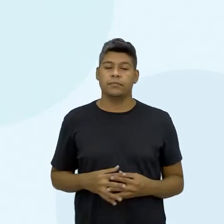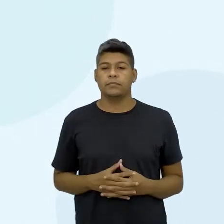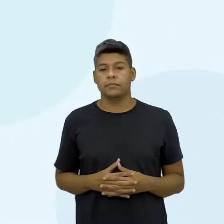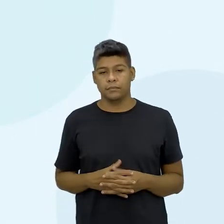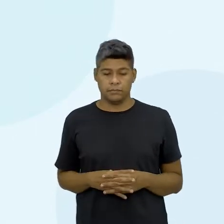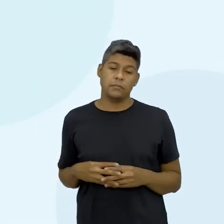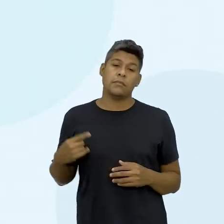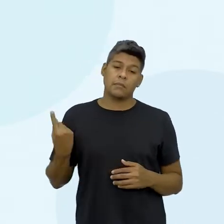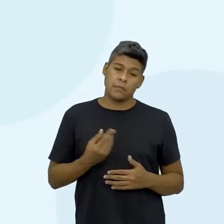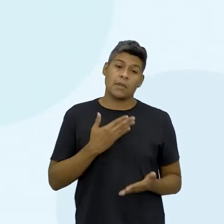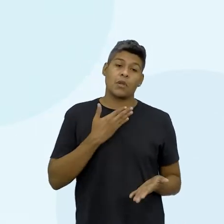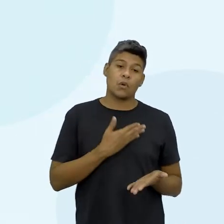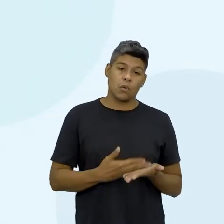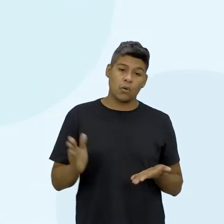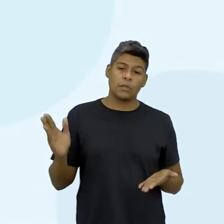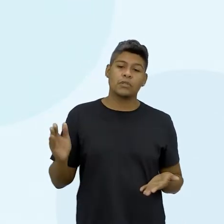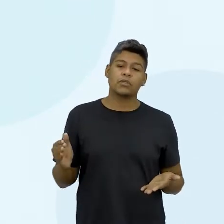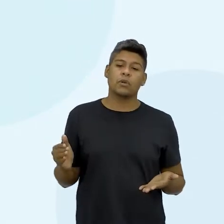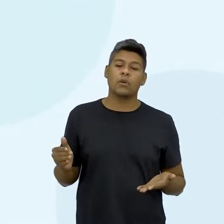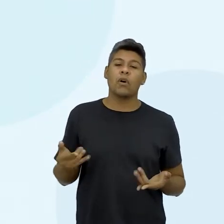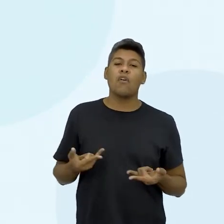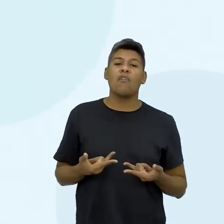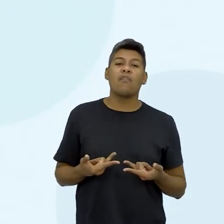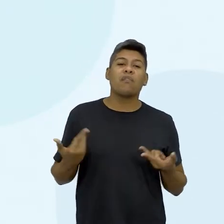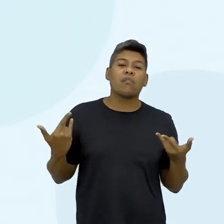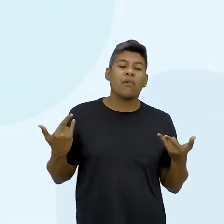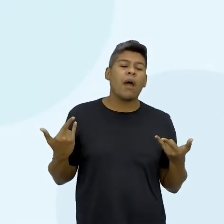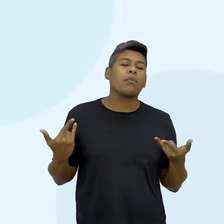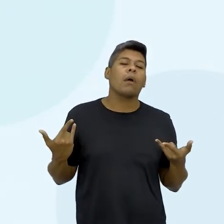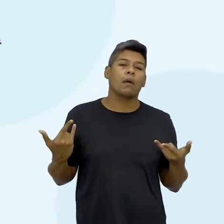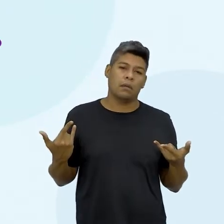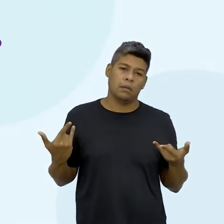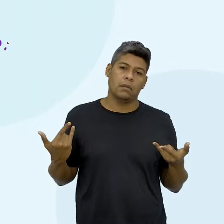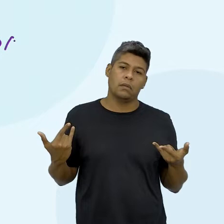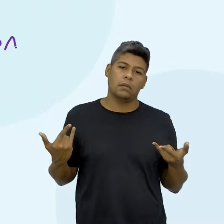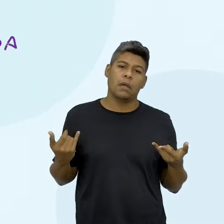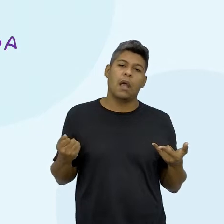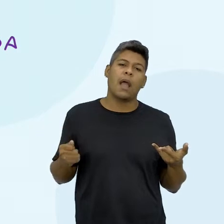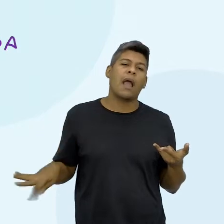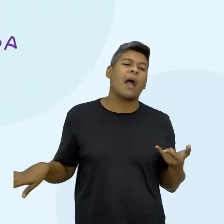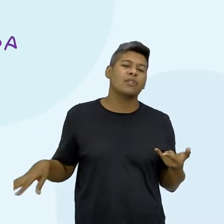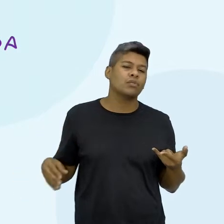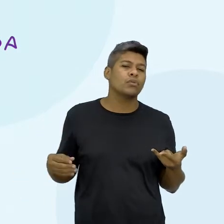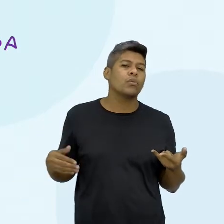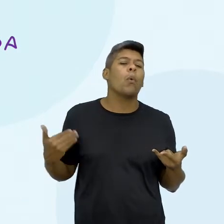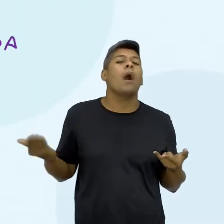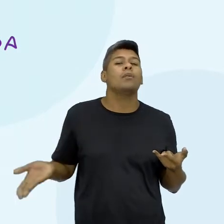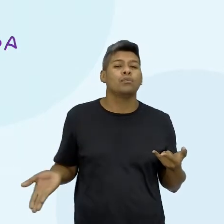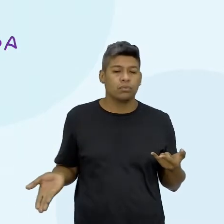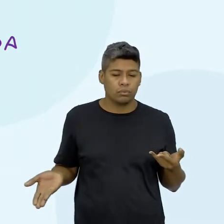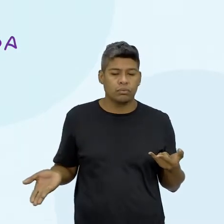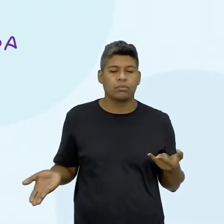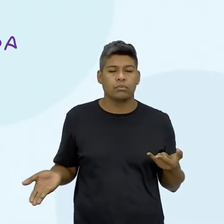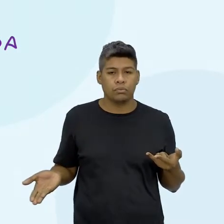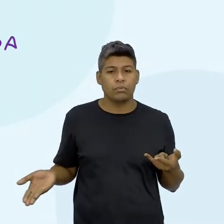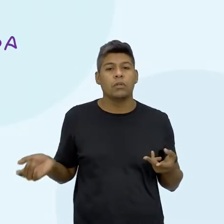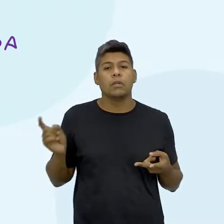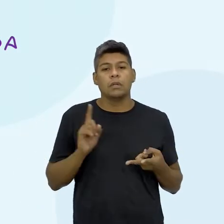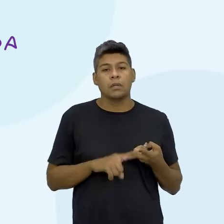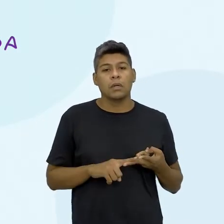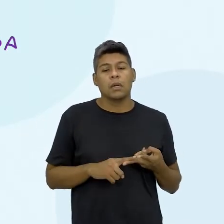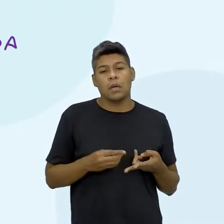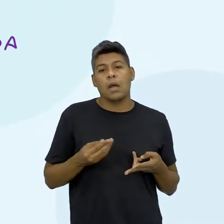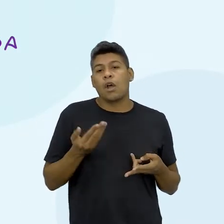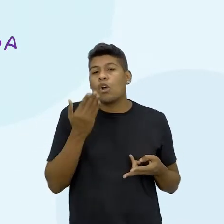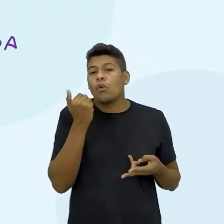E a gente começou lá quanto de fralda que a gente gastou, a gente pensou também não só nas fraldas, gente pensou na